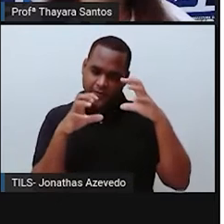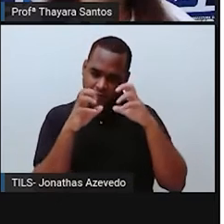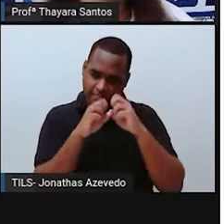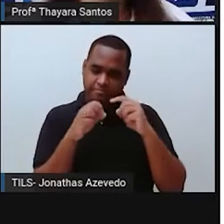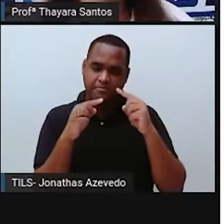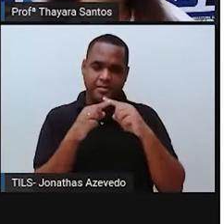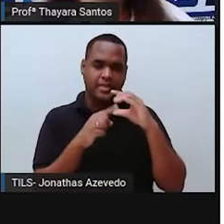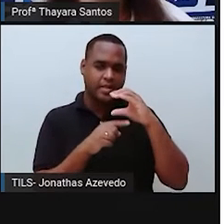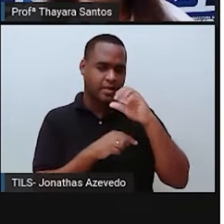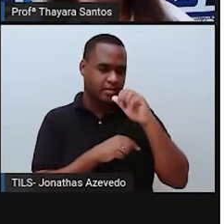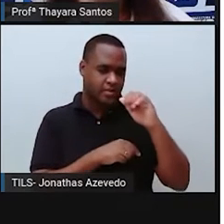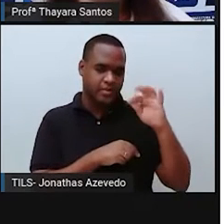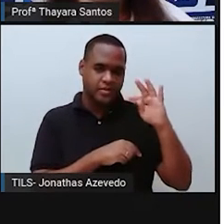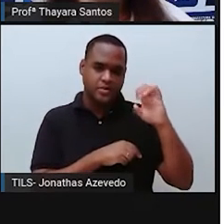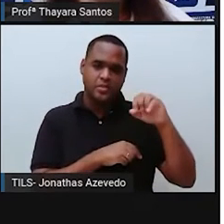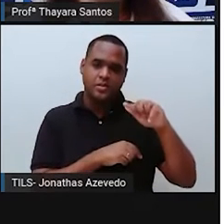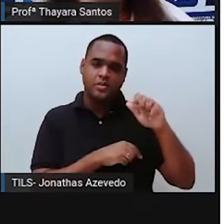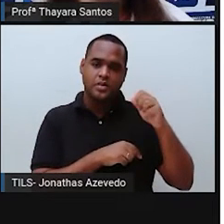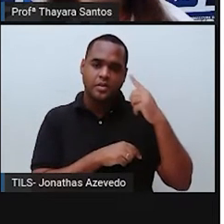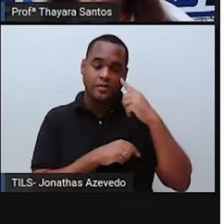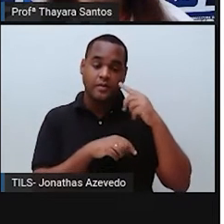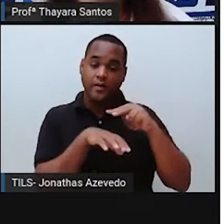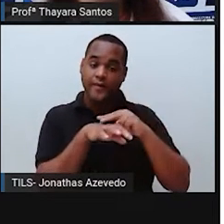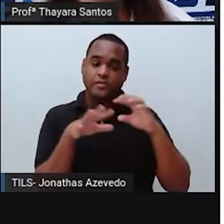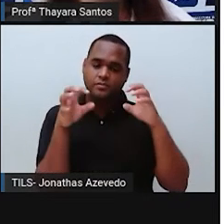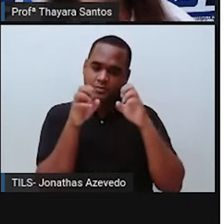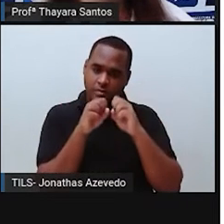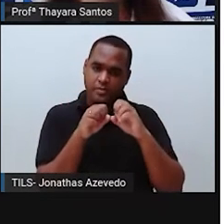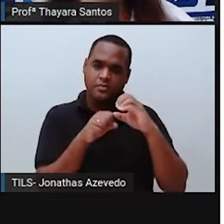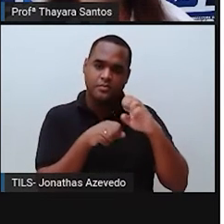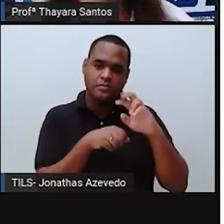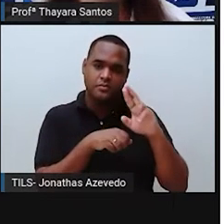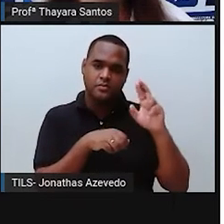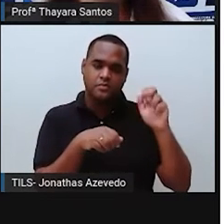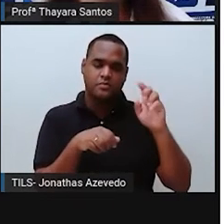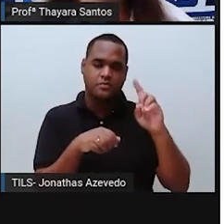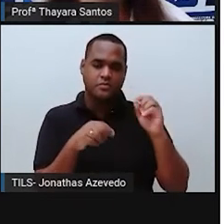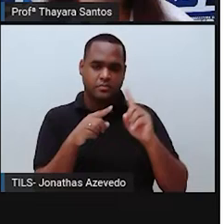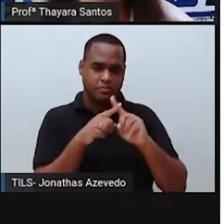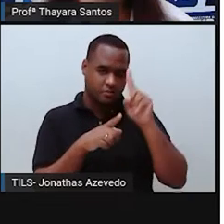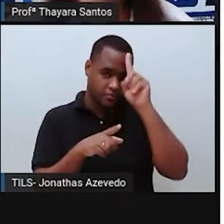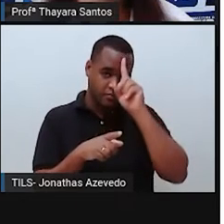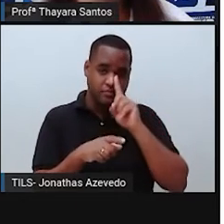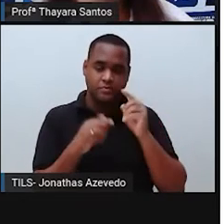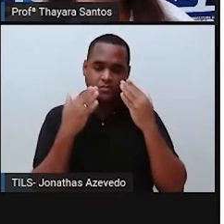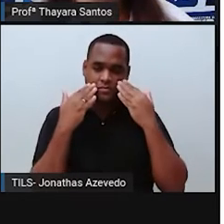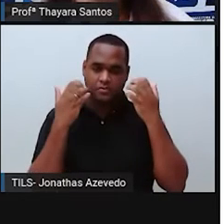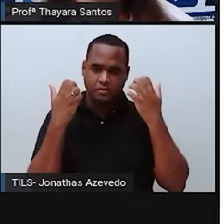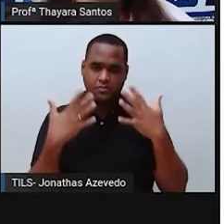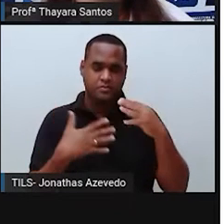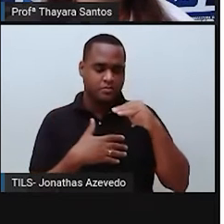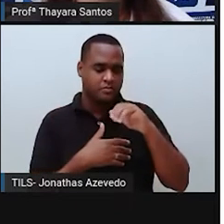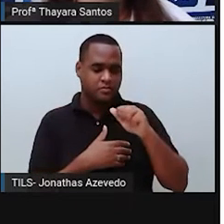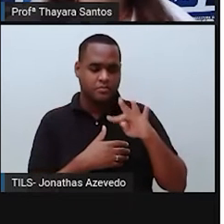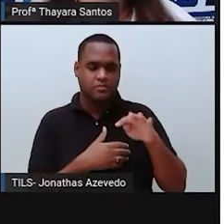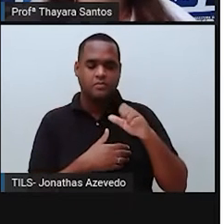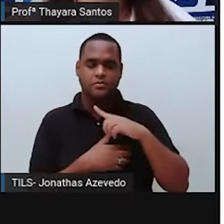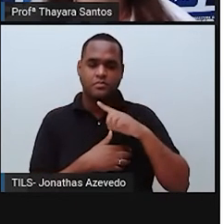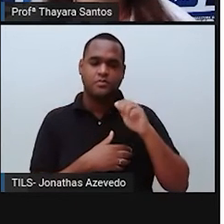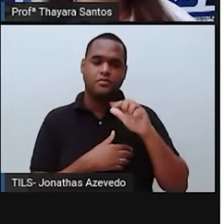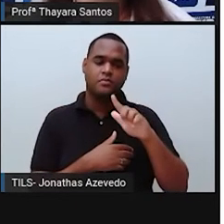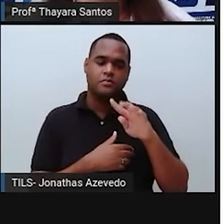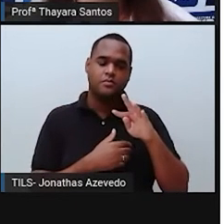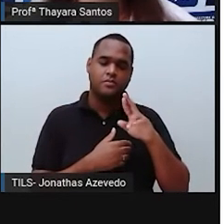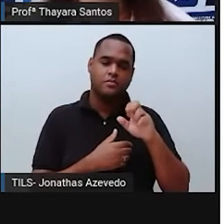Tem esse verdinho mais claro, que está representando o Cerrado. E tem esse amarelo, que está representando a Mata Atlântica. Isso quer dizer que aqui no